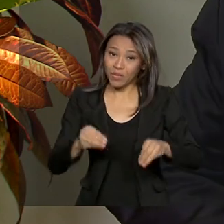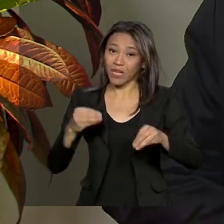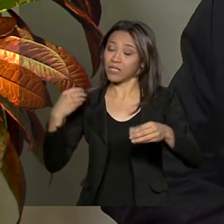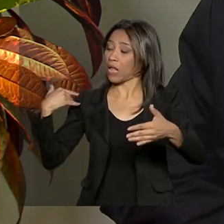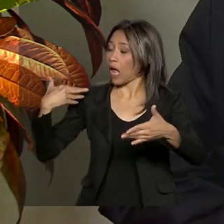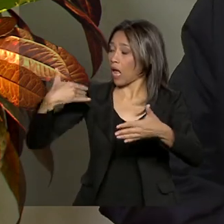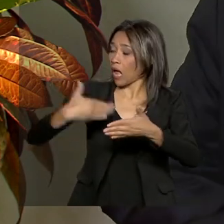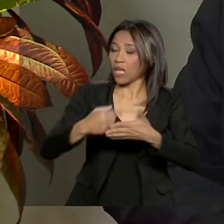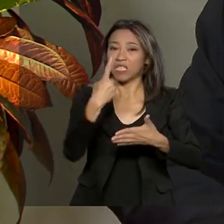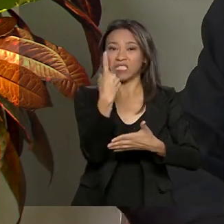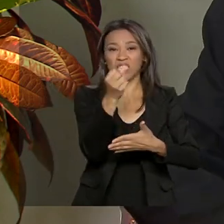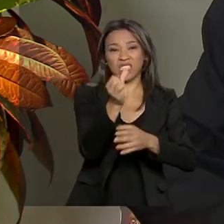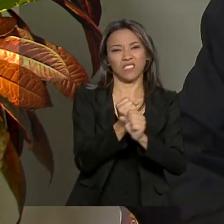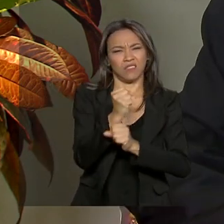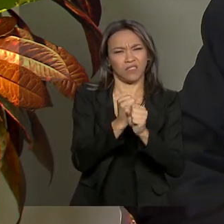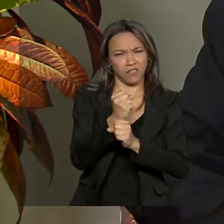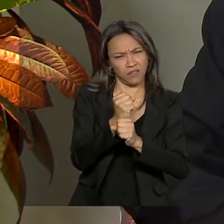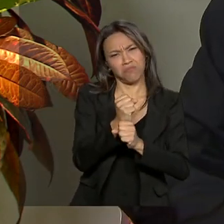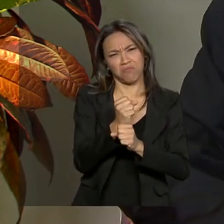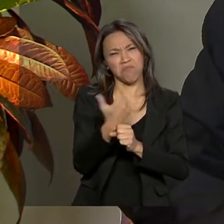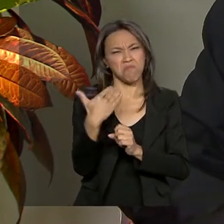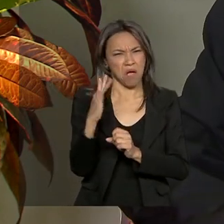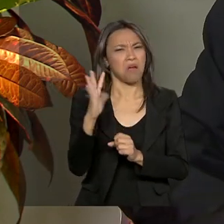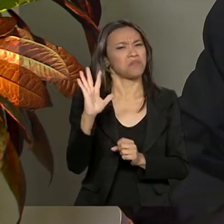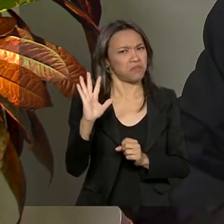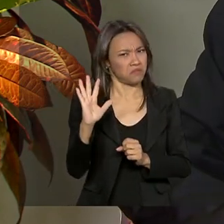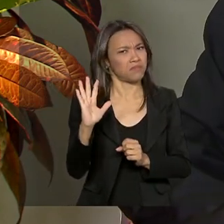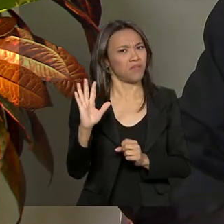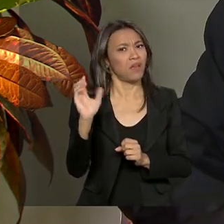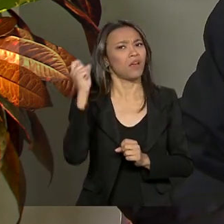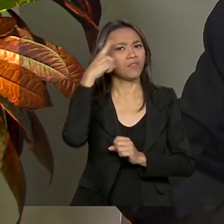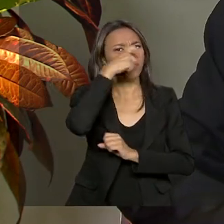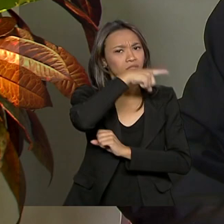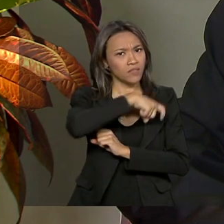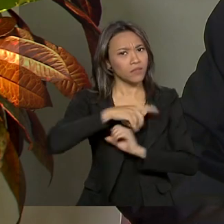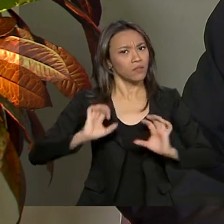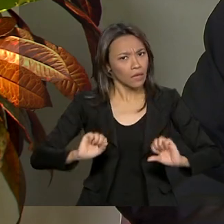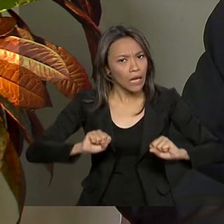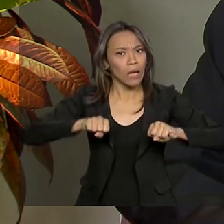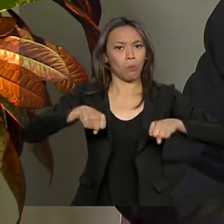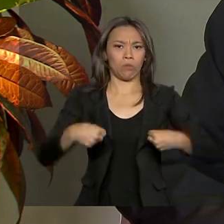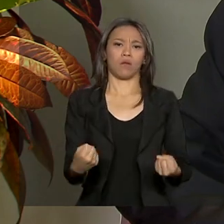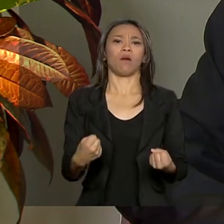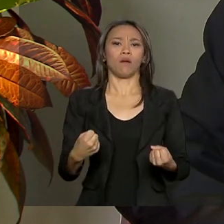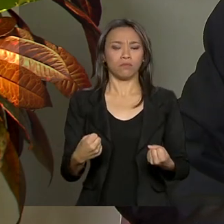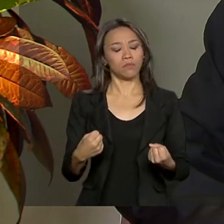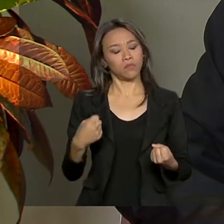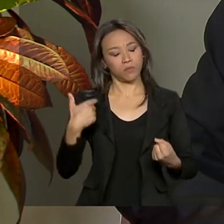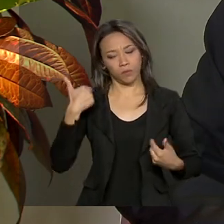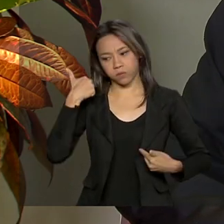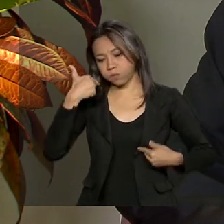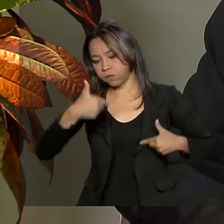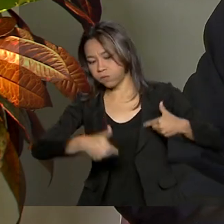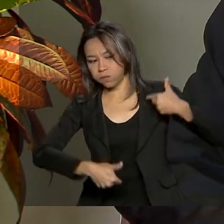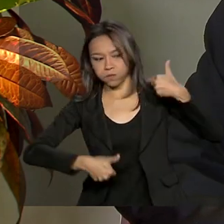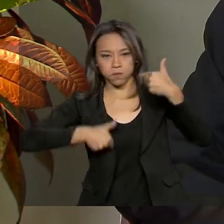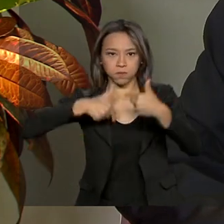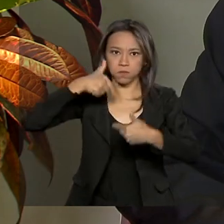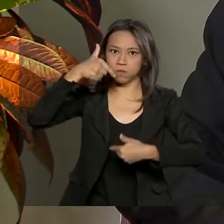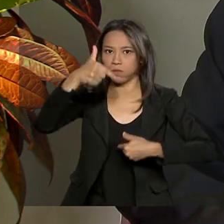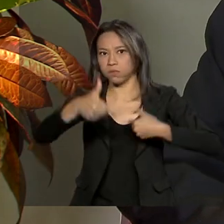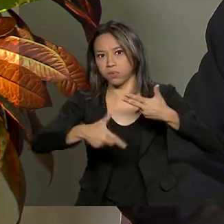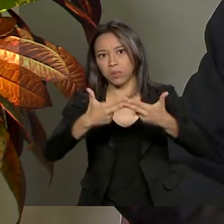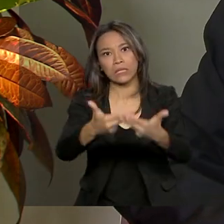anos aí, e até mais, que é muito difícil você recuperar. É preciso um trabalho de muita paciência.